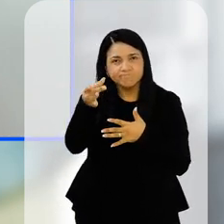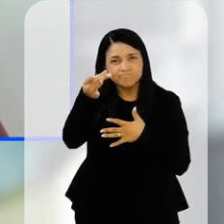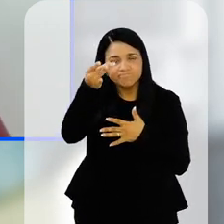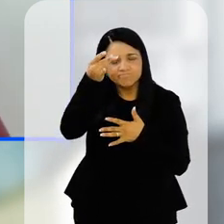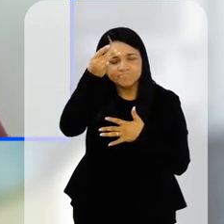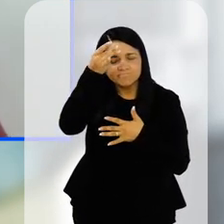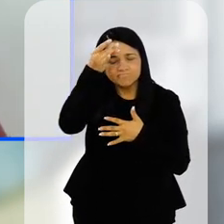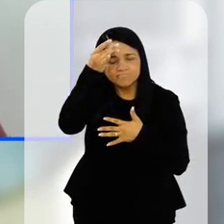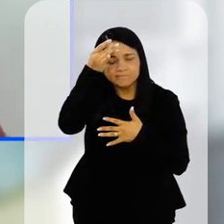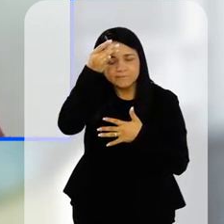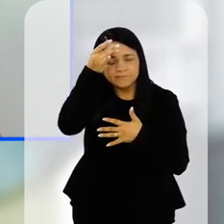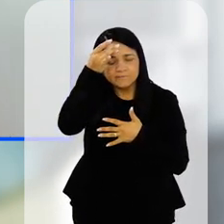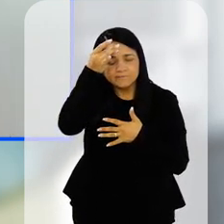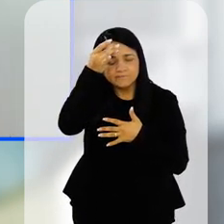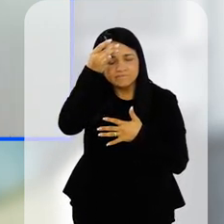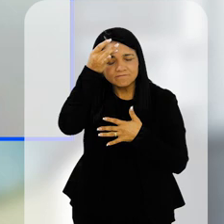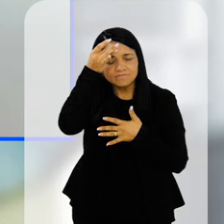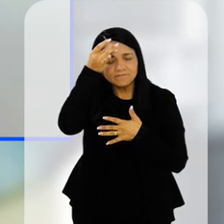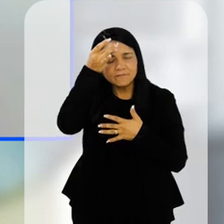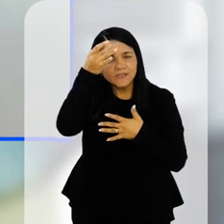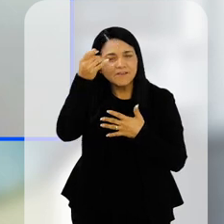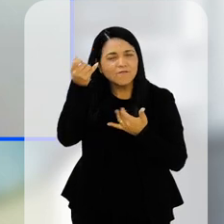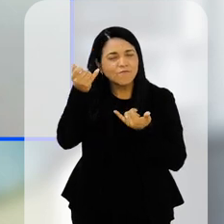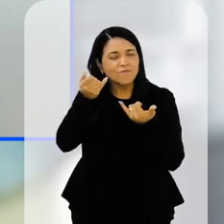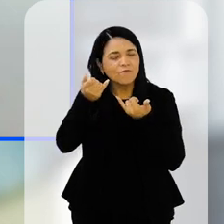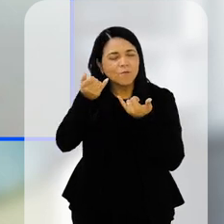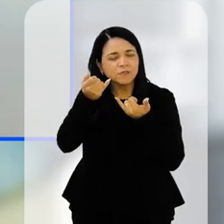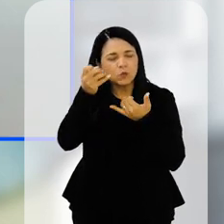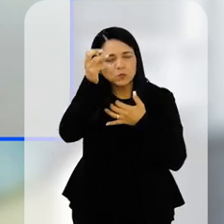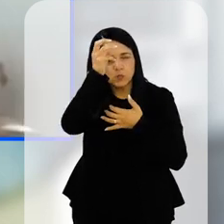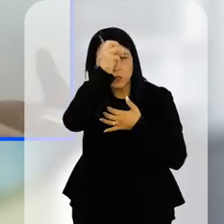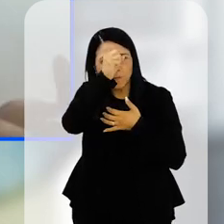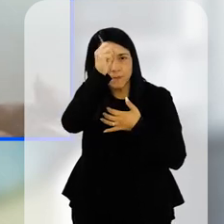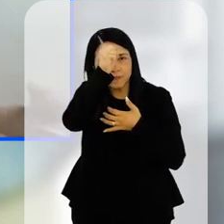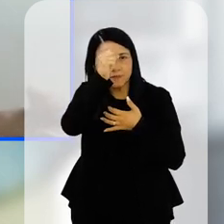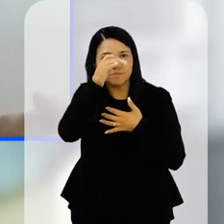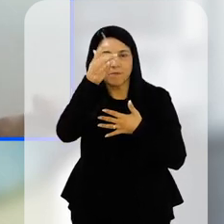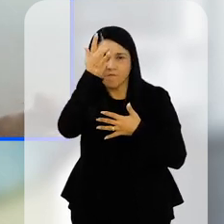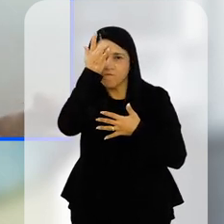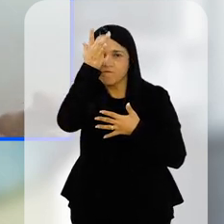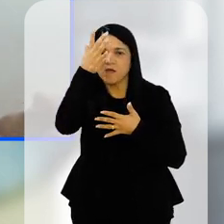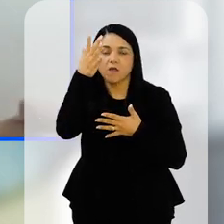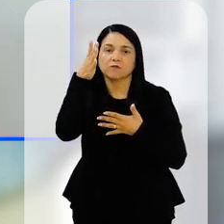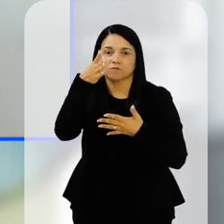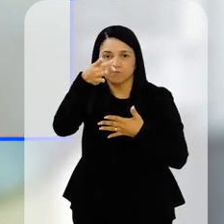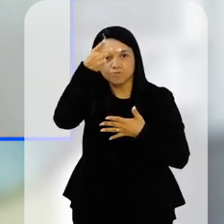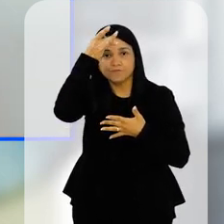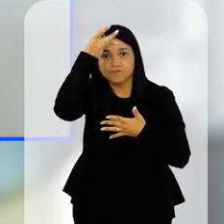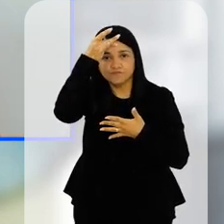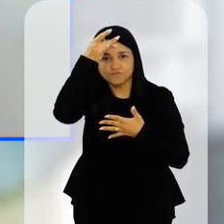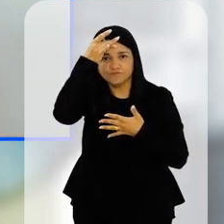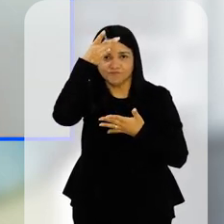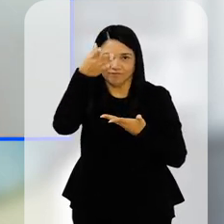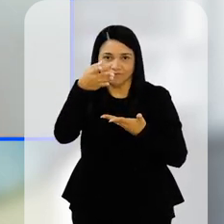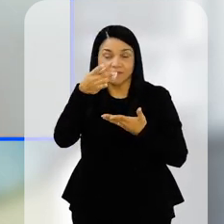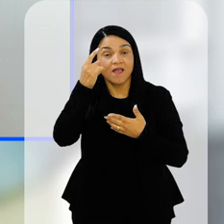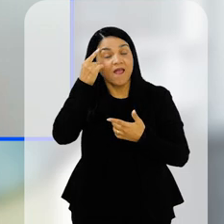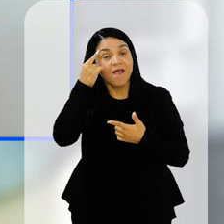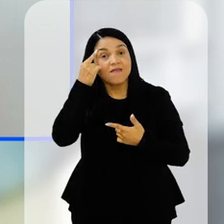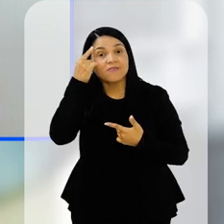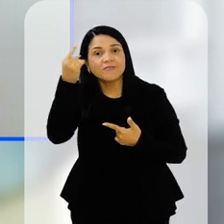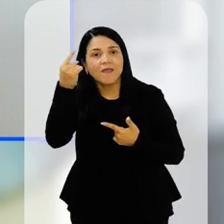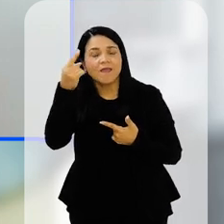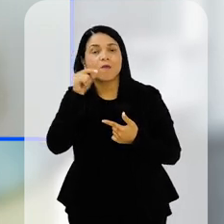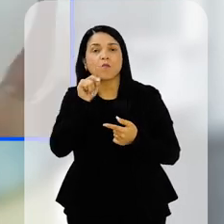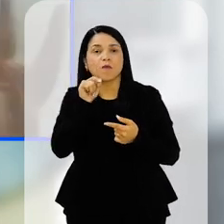então, está muito fresquinho, não tem muita coisa para consolidar comparado com esse sono noturno. Então, a ideia é a